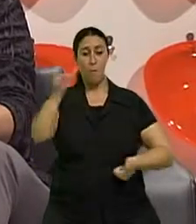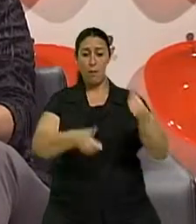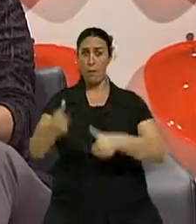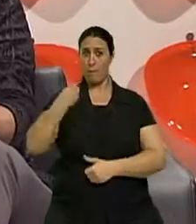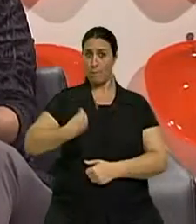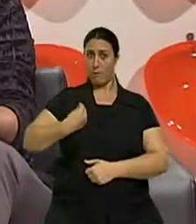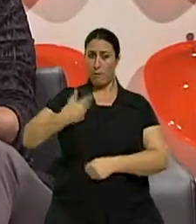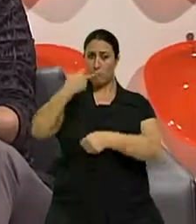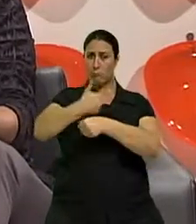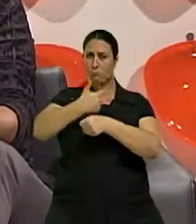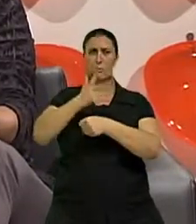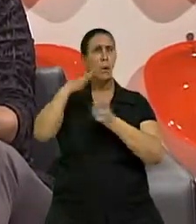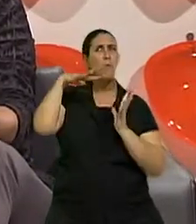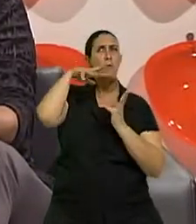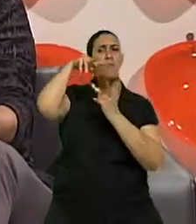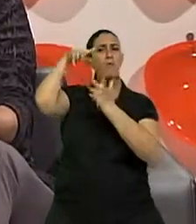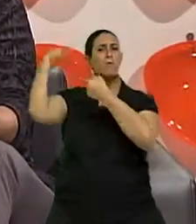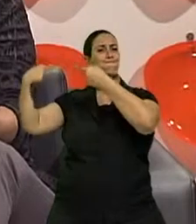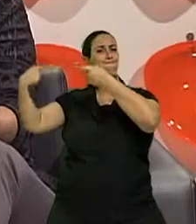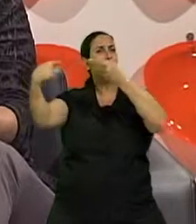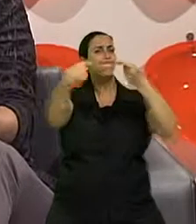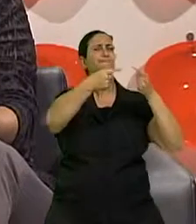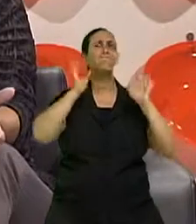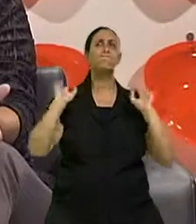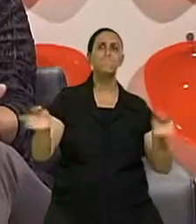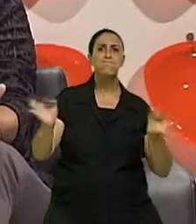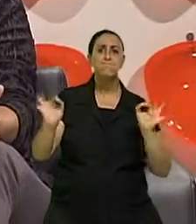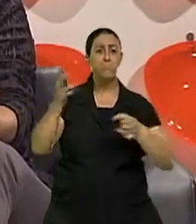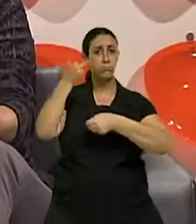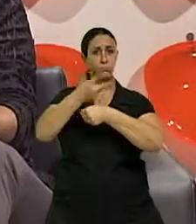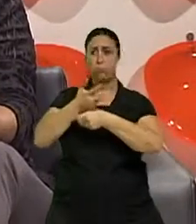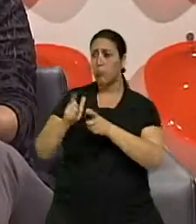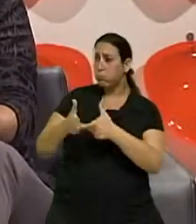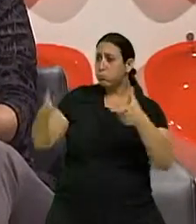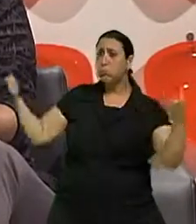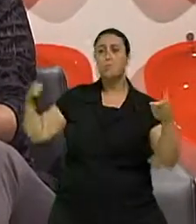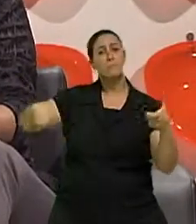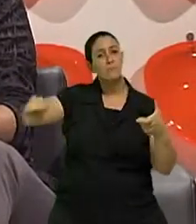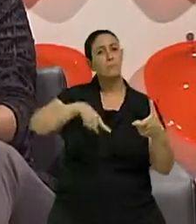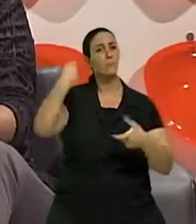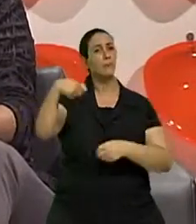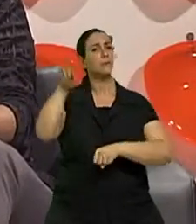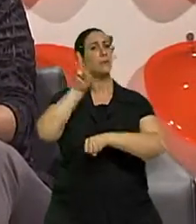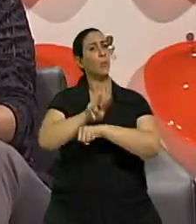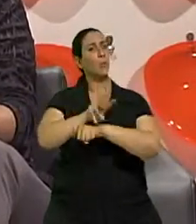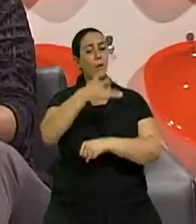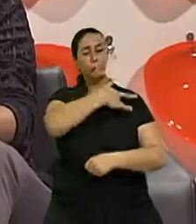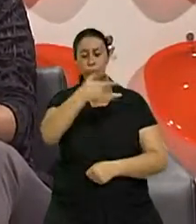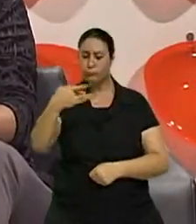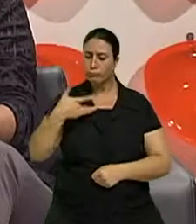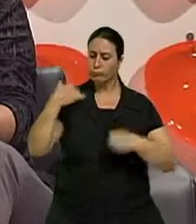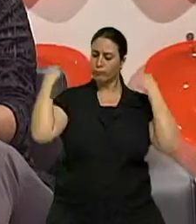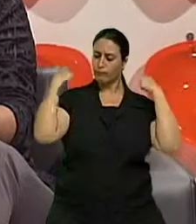um assunto discutido no mundo inteiro. A população idosa aumenta, a gente sabe disso, né? Conciliar saúde física e